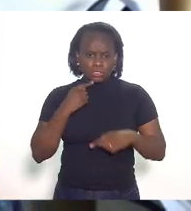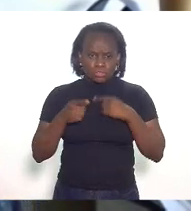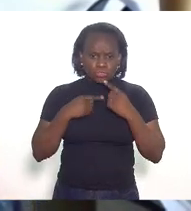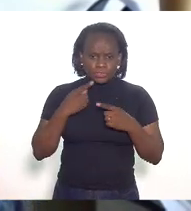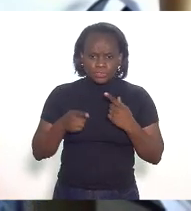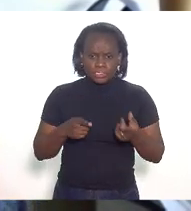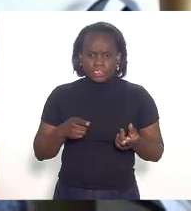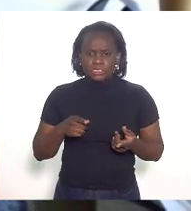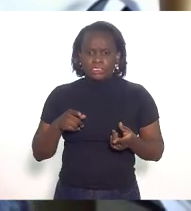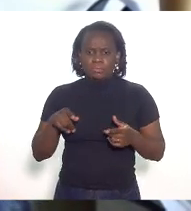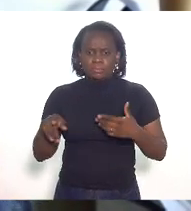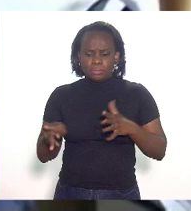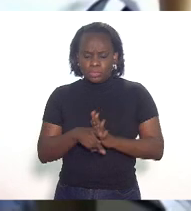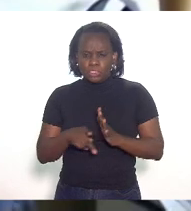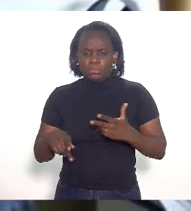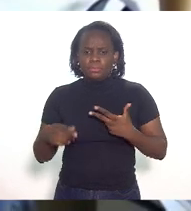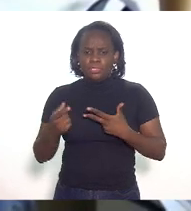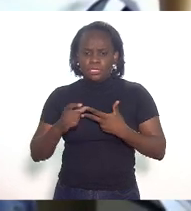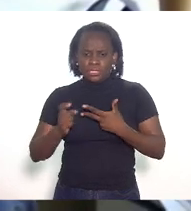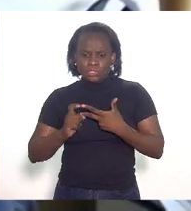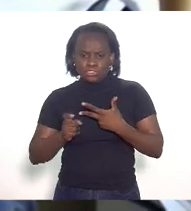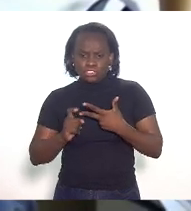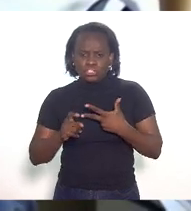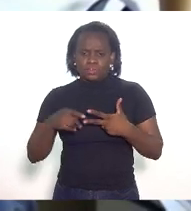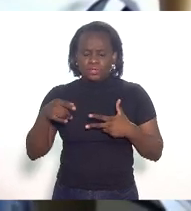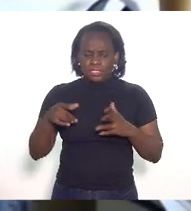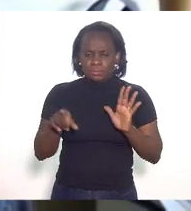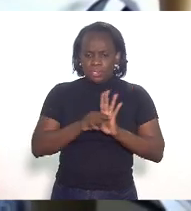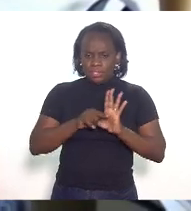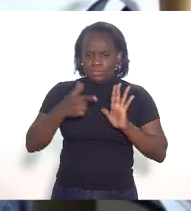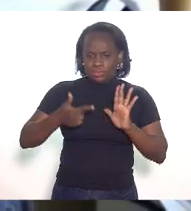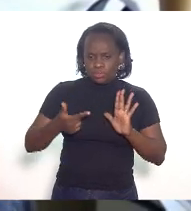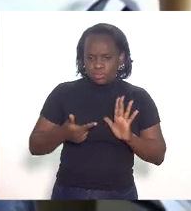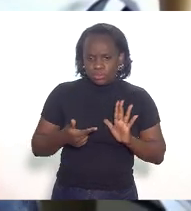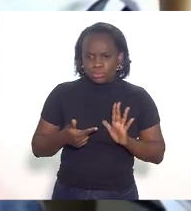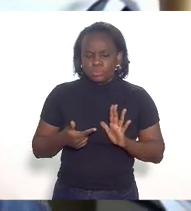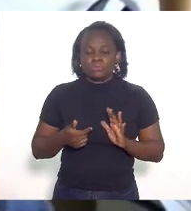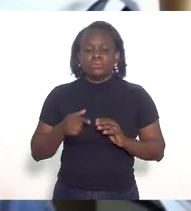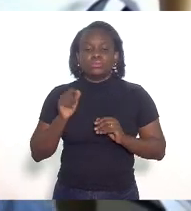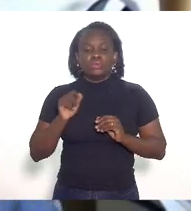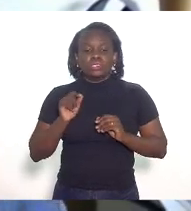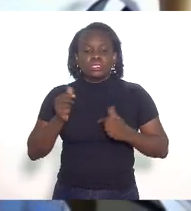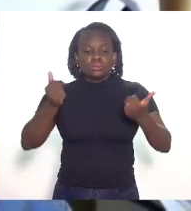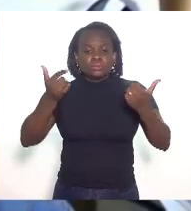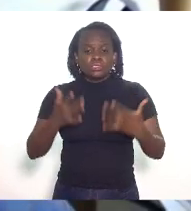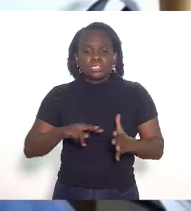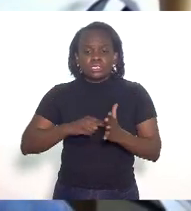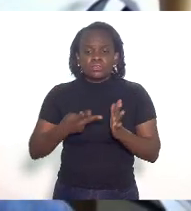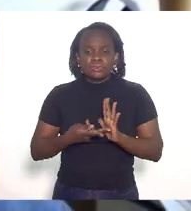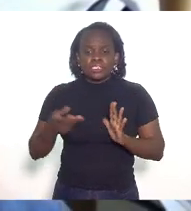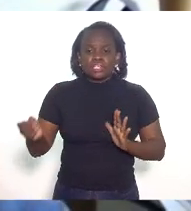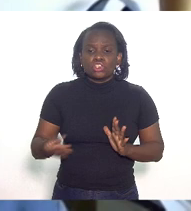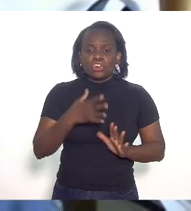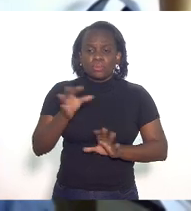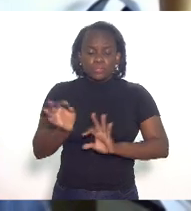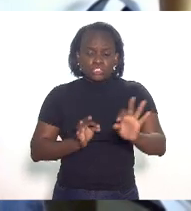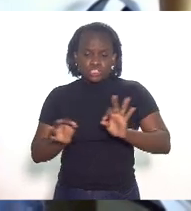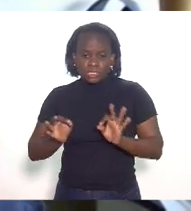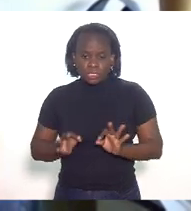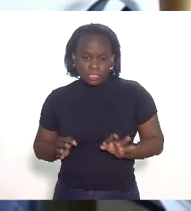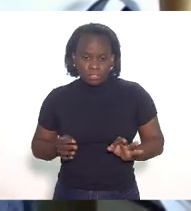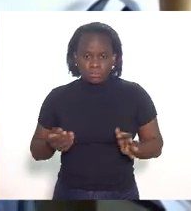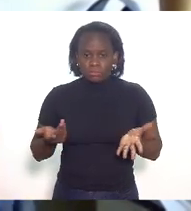por parte do executivo nesse parágrafo segundo o que ele quis dizer com novos projetos novos